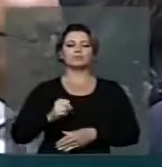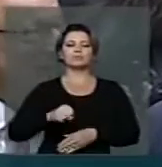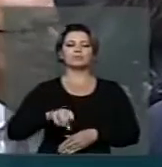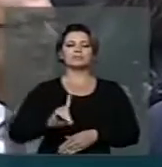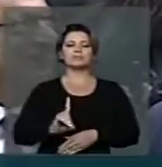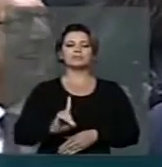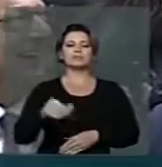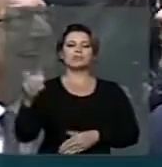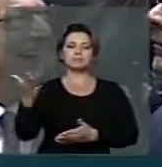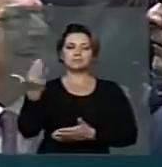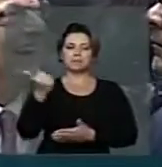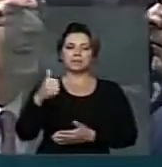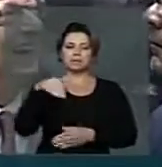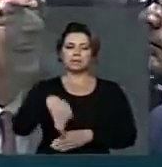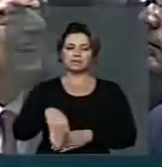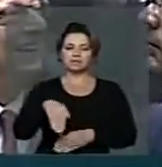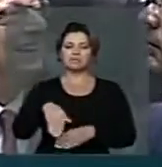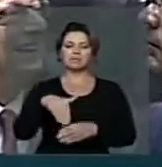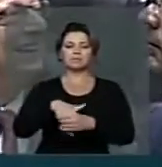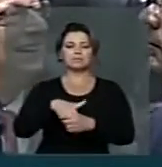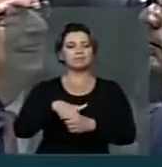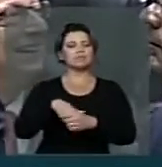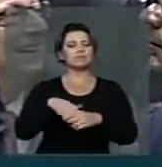estar votando...